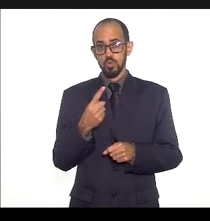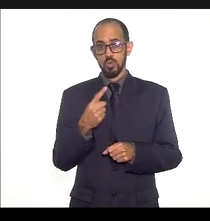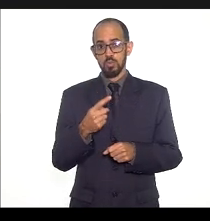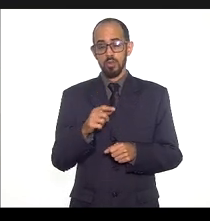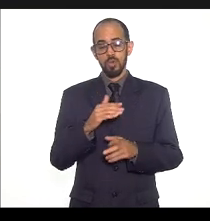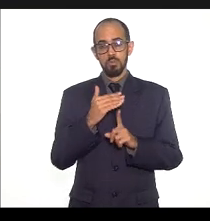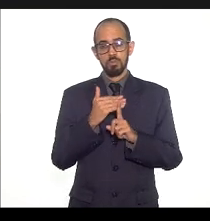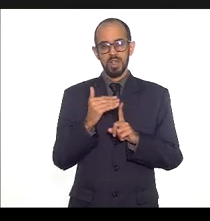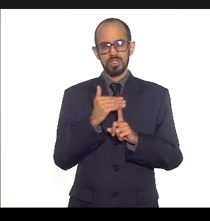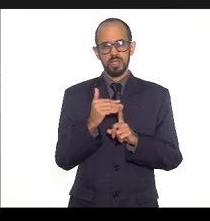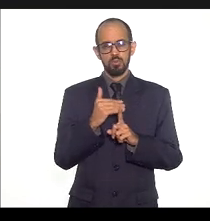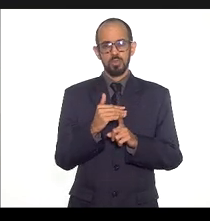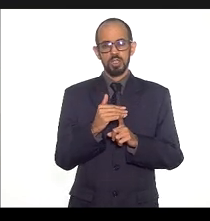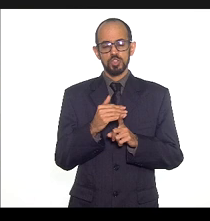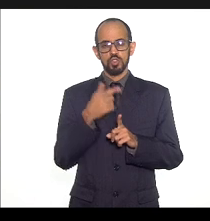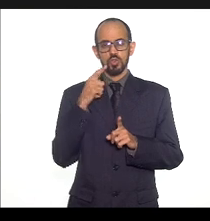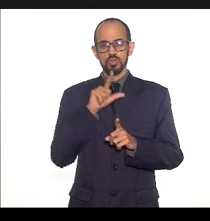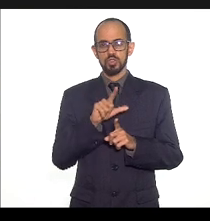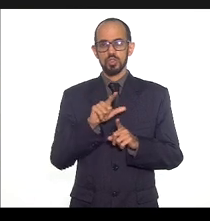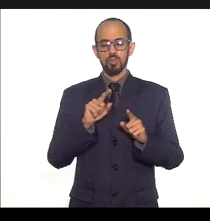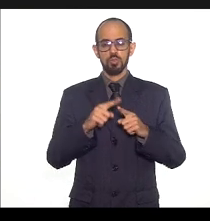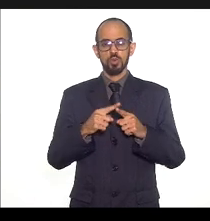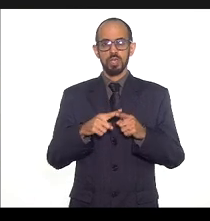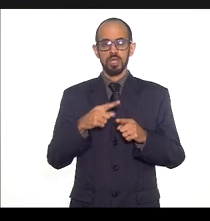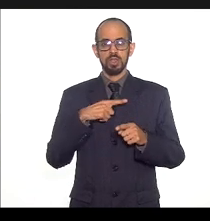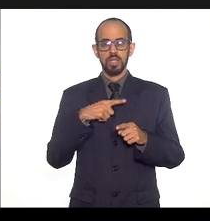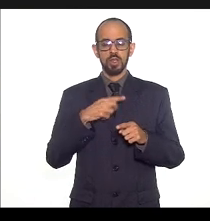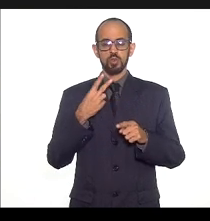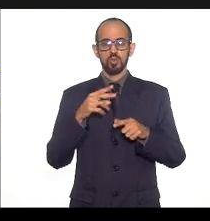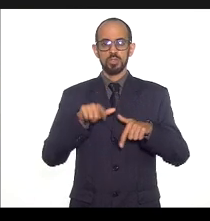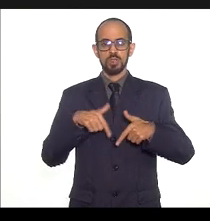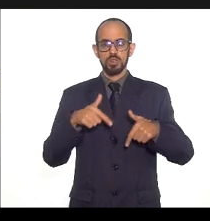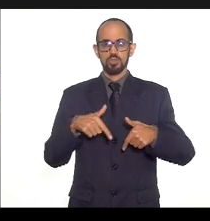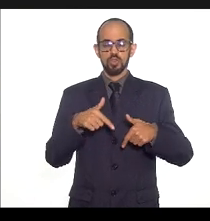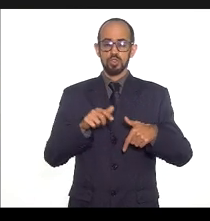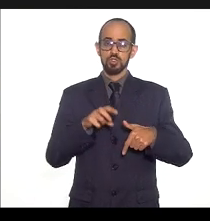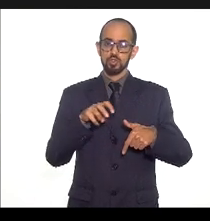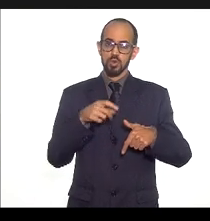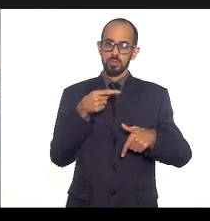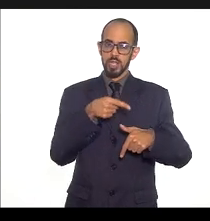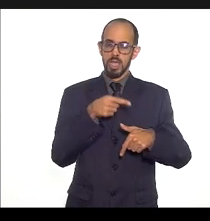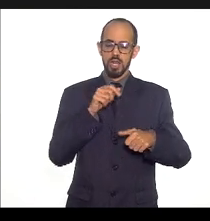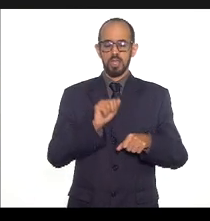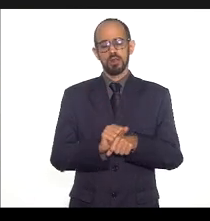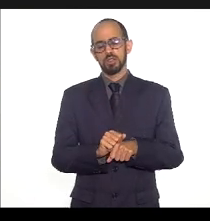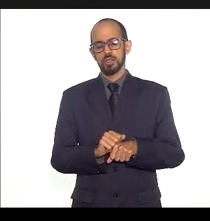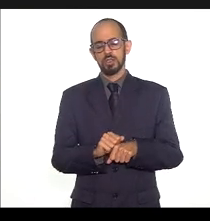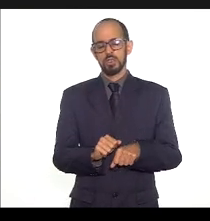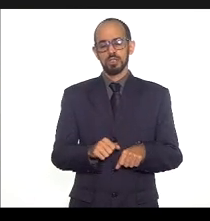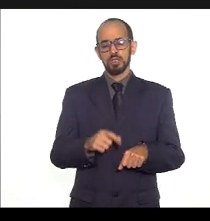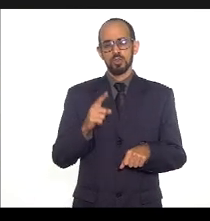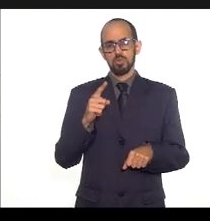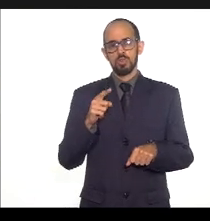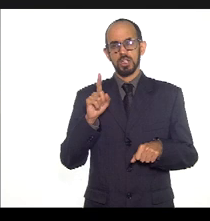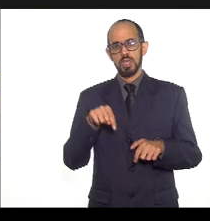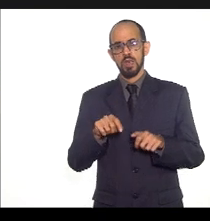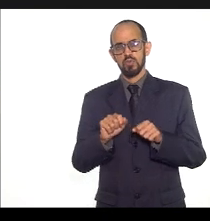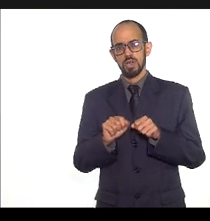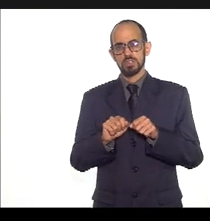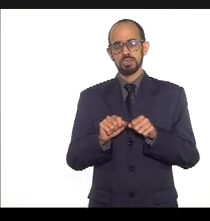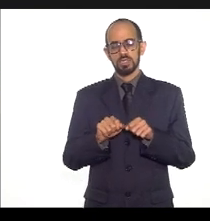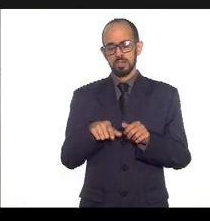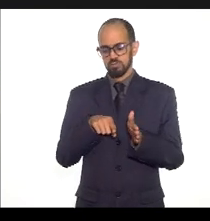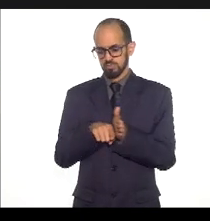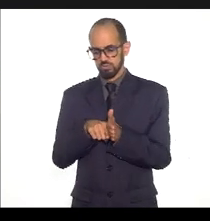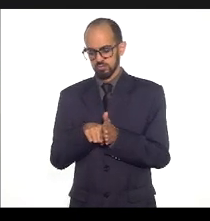parcialmente cumprida pois são previstas duas ações relacionadas a esta meta e uma delas realizar o mapeamento da evolução